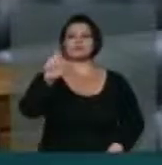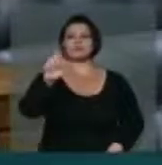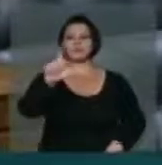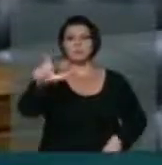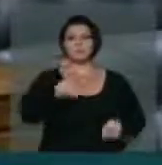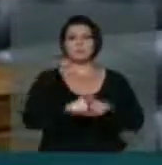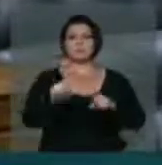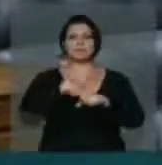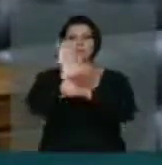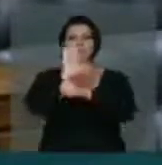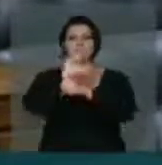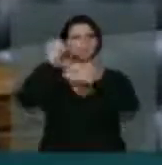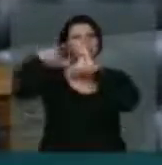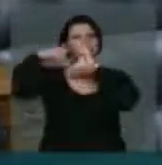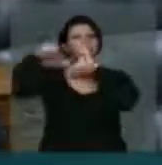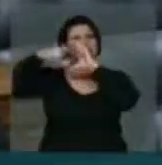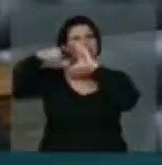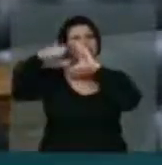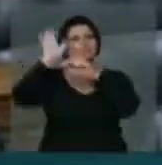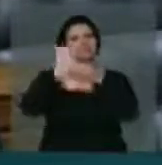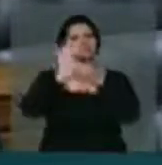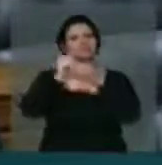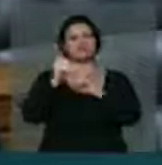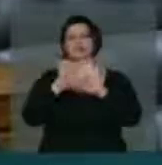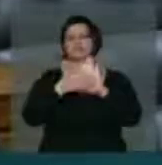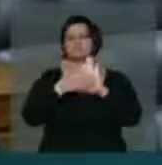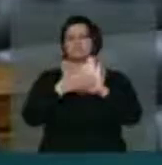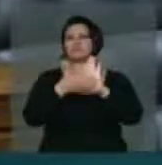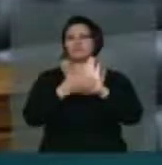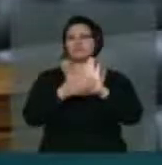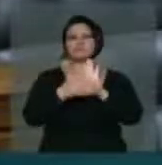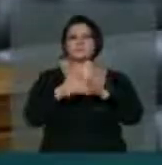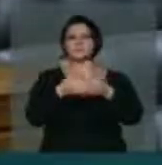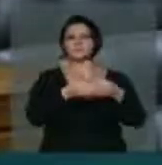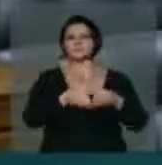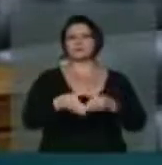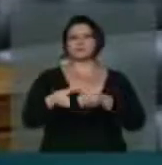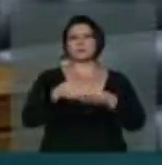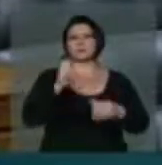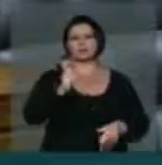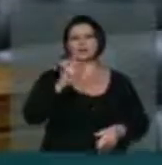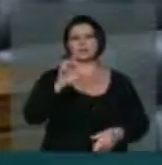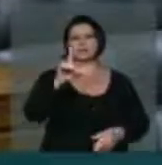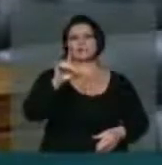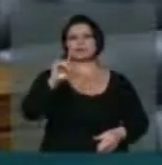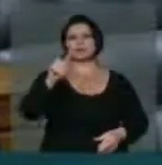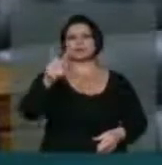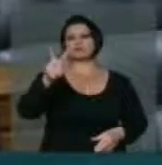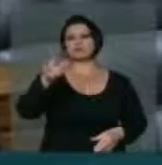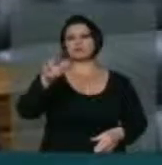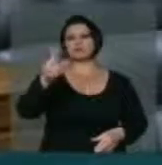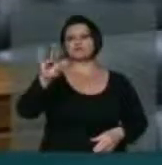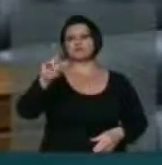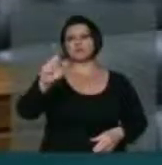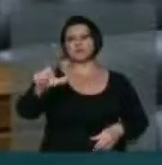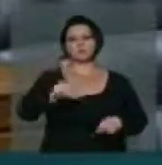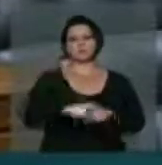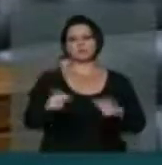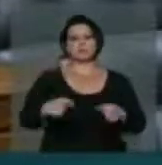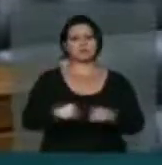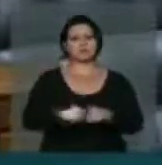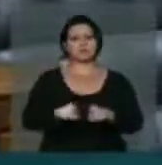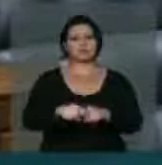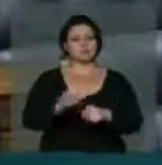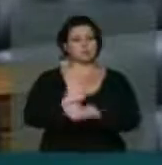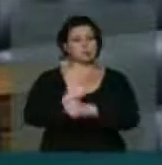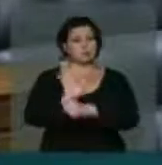produção cinematográfica, e foi aplaudida de pé pelo setor do audiovisual brasileiro para essa grande iniciativa